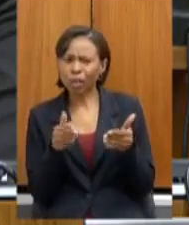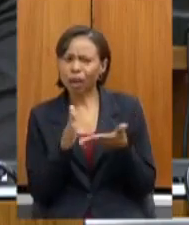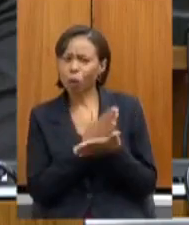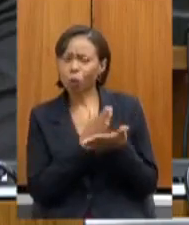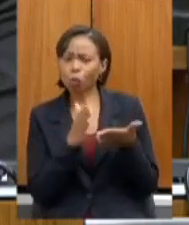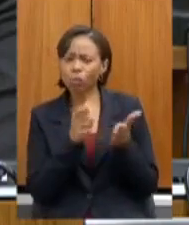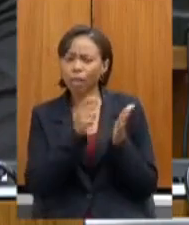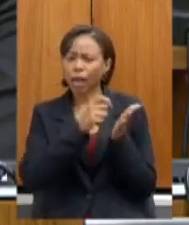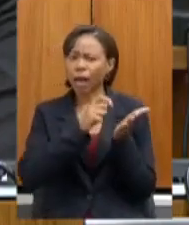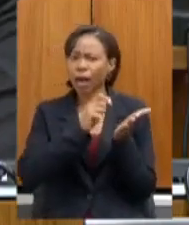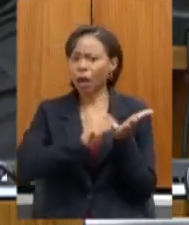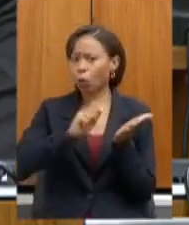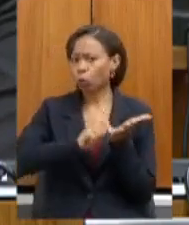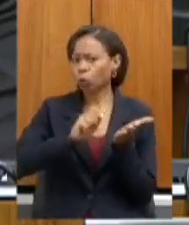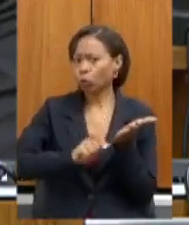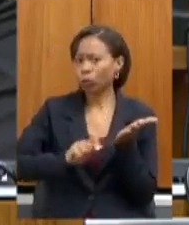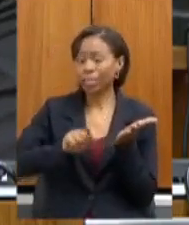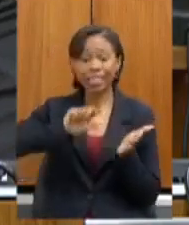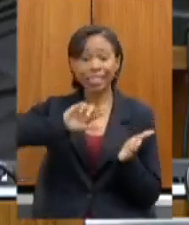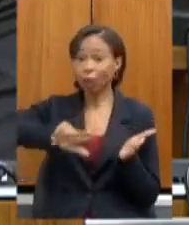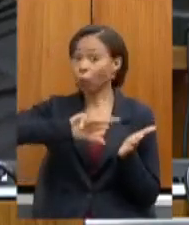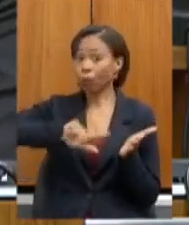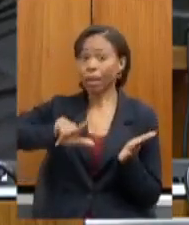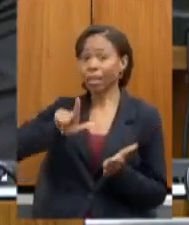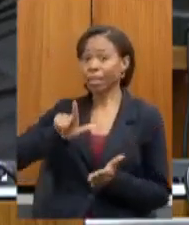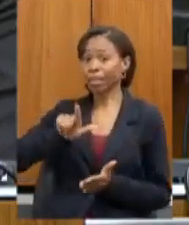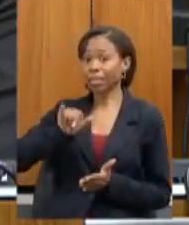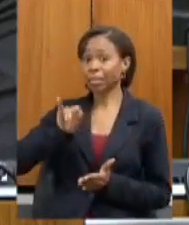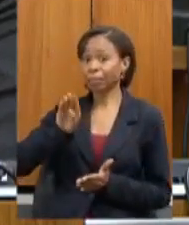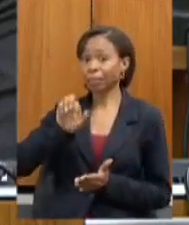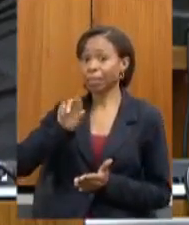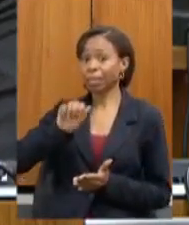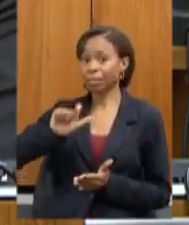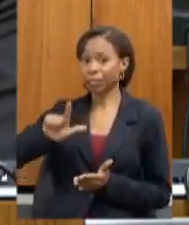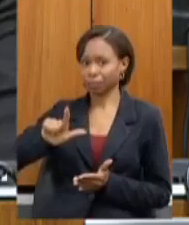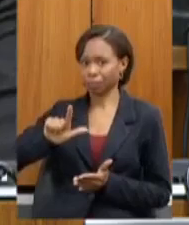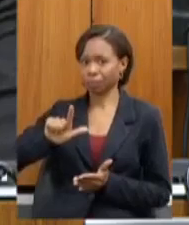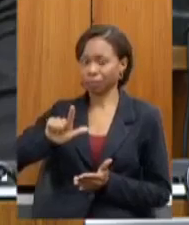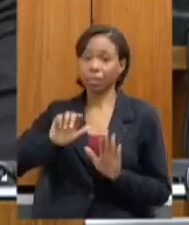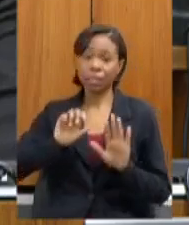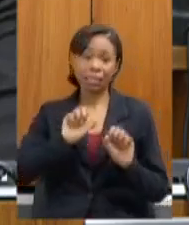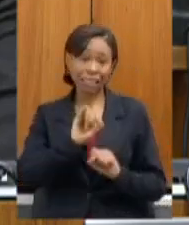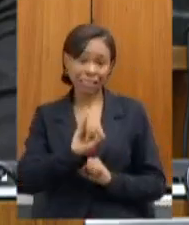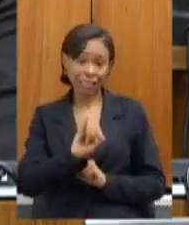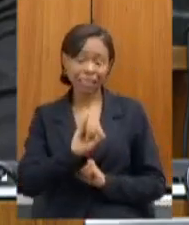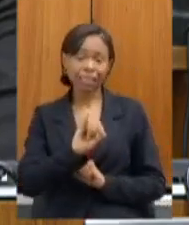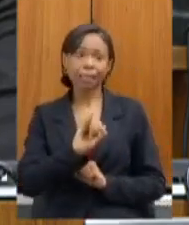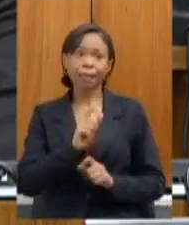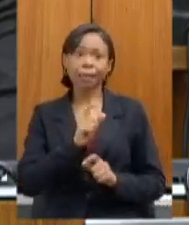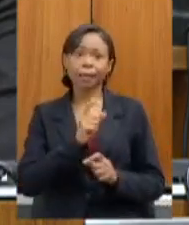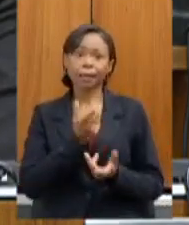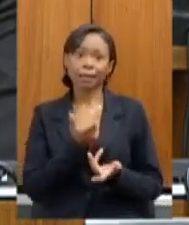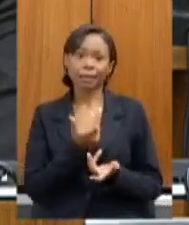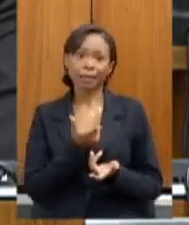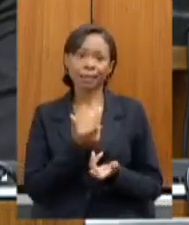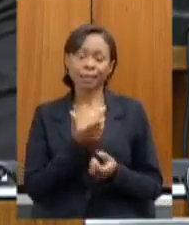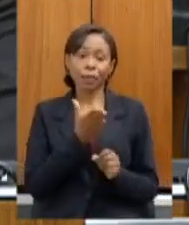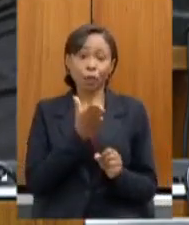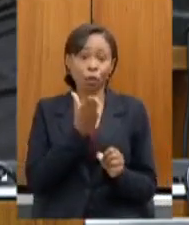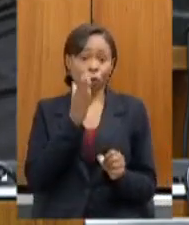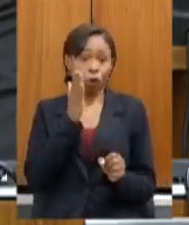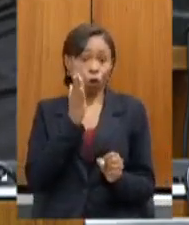exemplo porém quando se trata dos autores socialistas e comunistas se trata de uma maneira toda romantizada